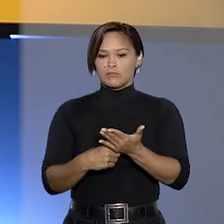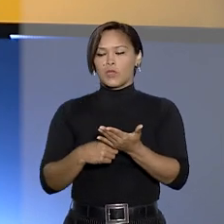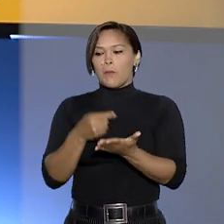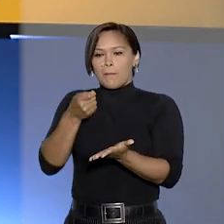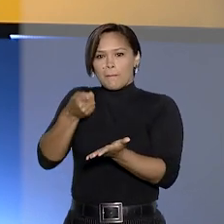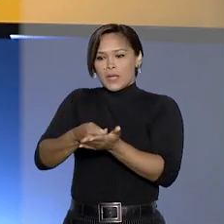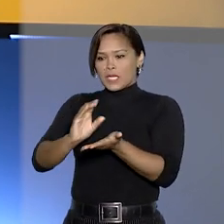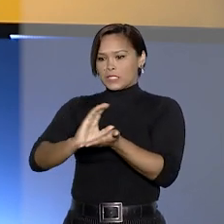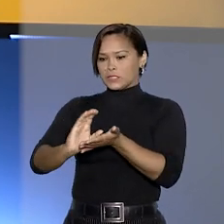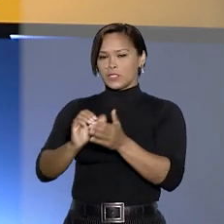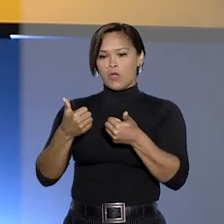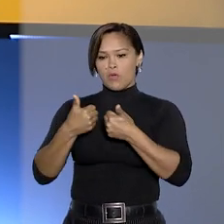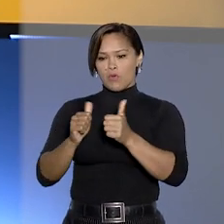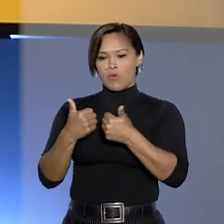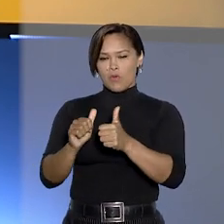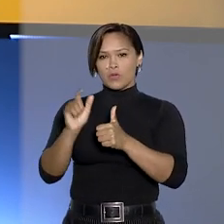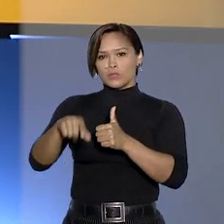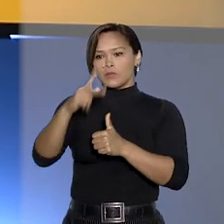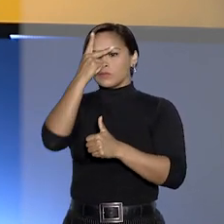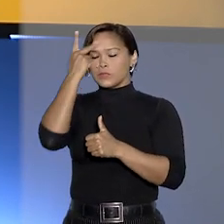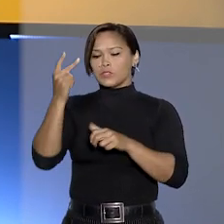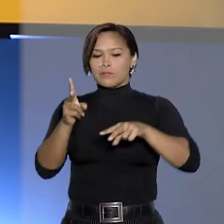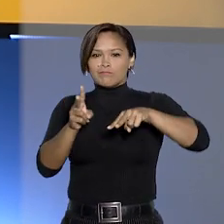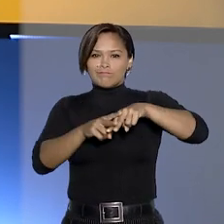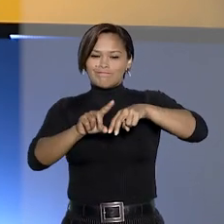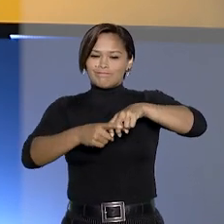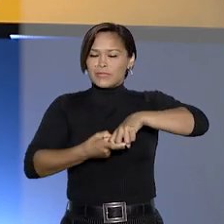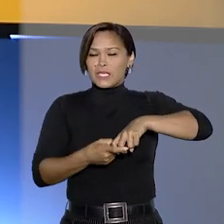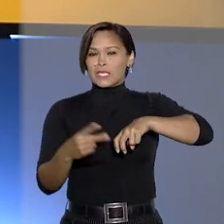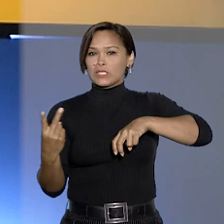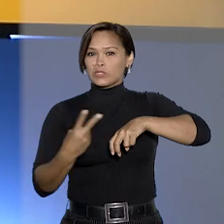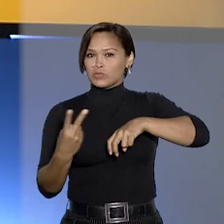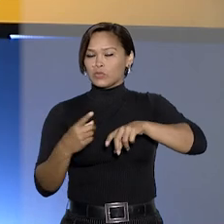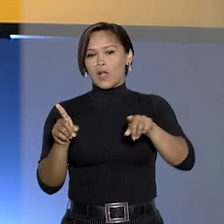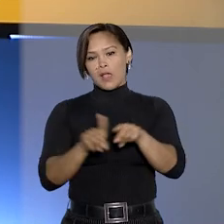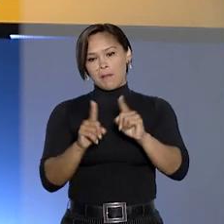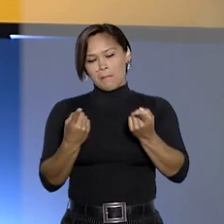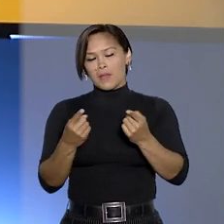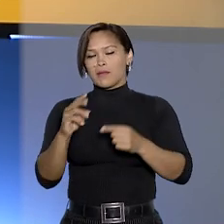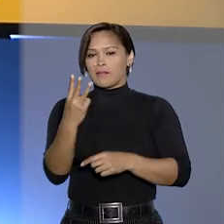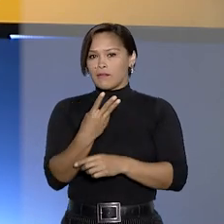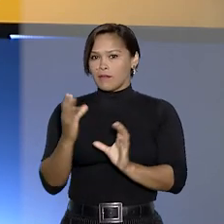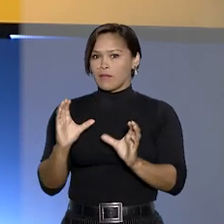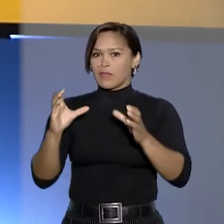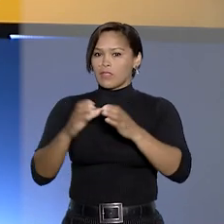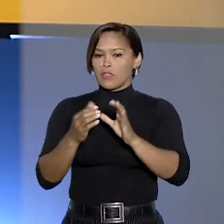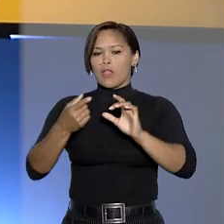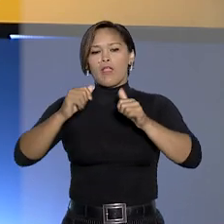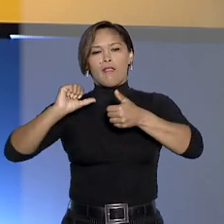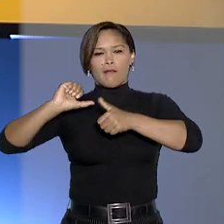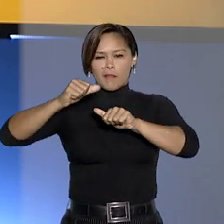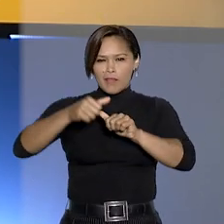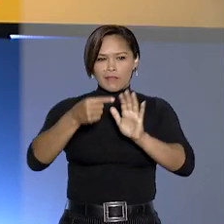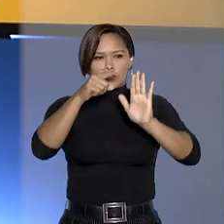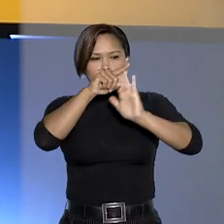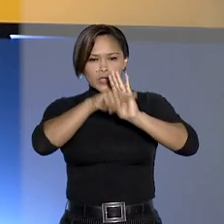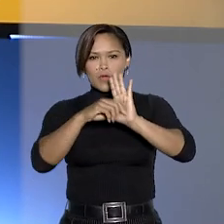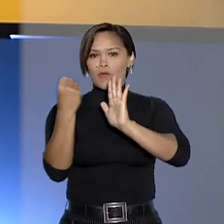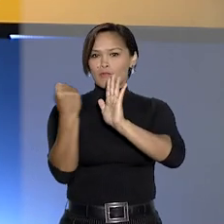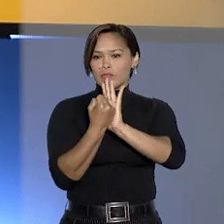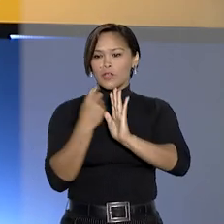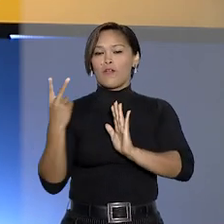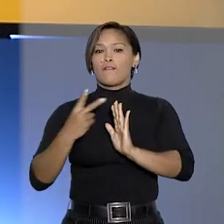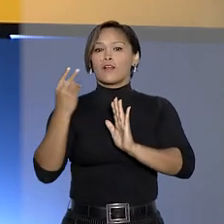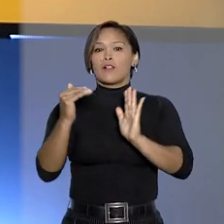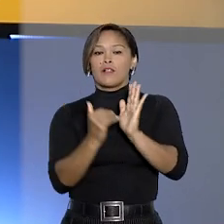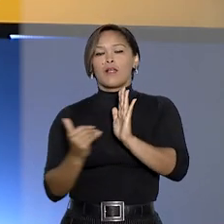indenização a passageiro de ônibus que teve pernas amputadas. Porém, a terceira turma reviu decisão que fixou